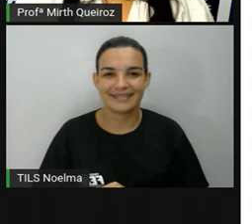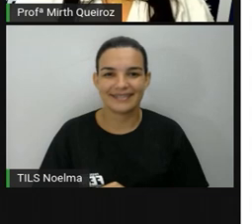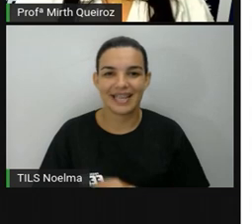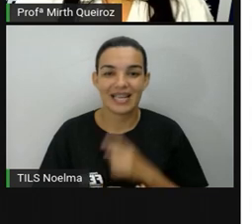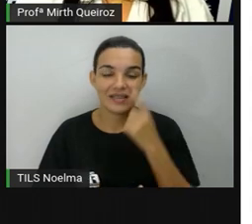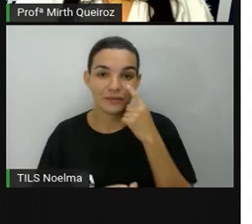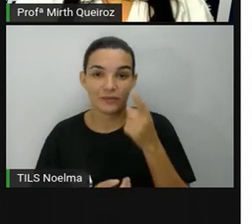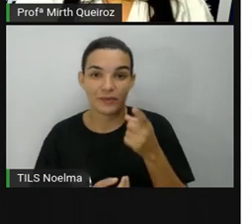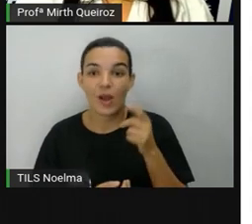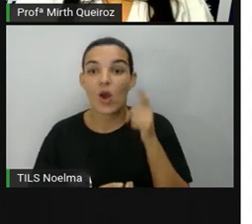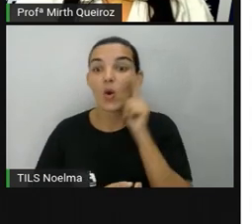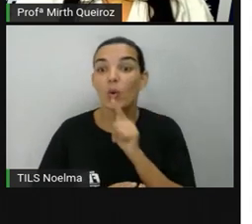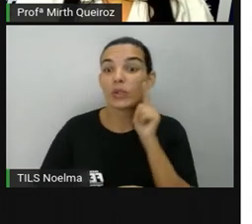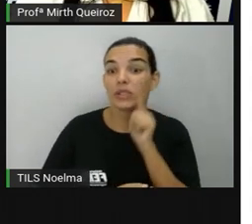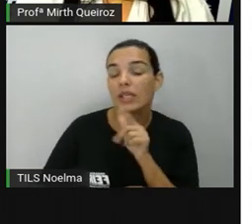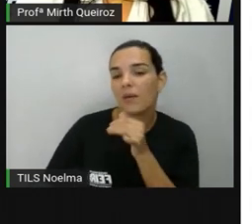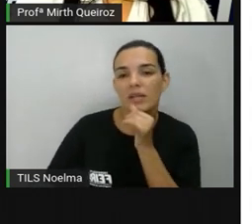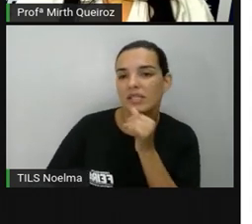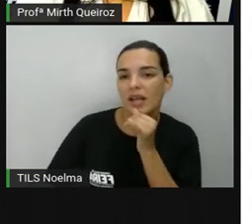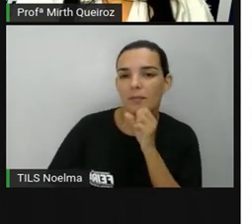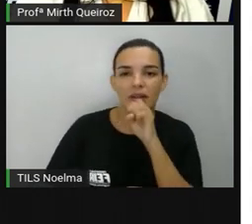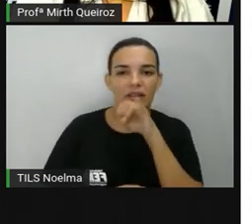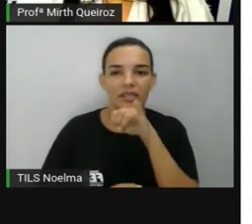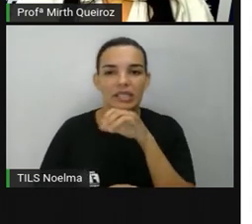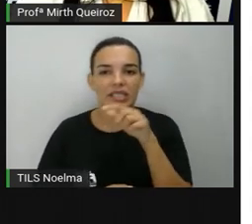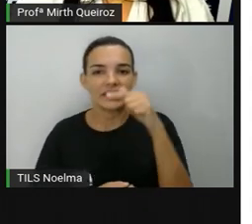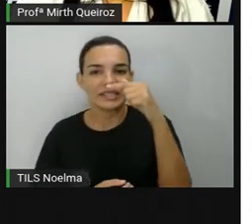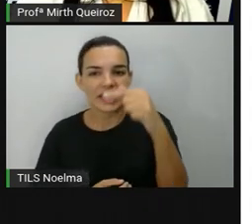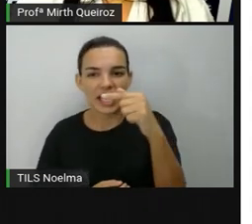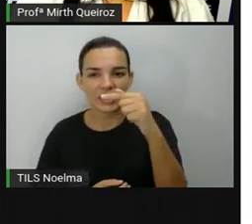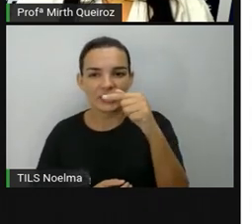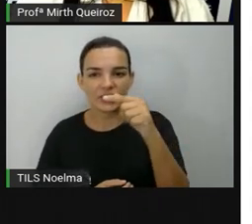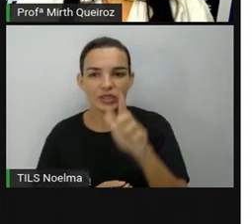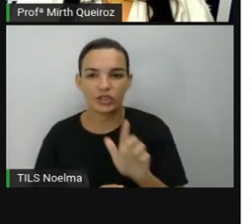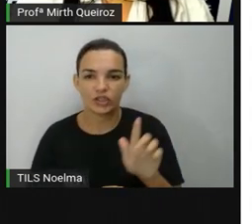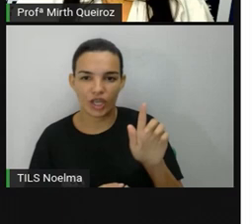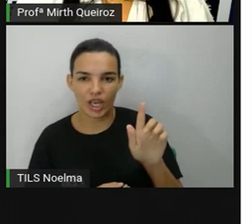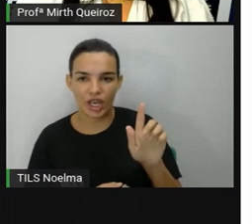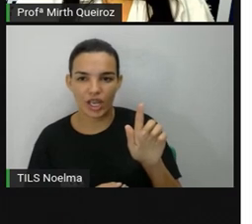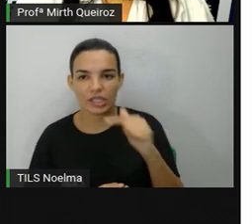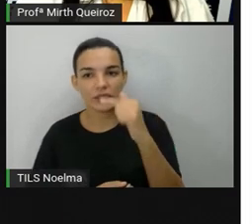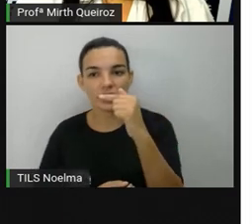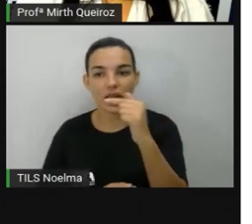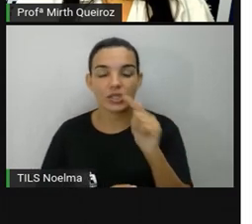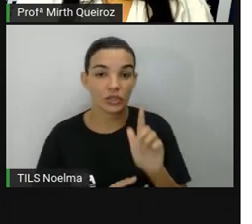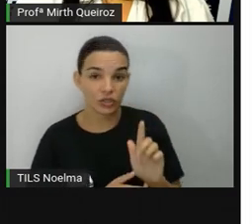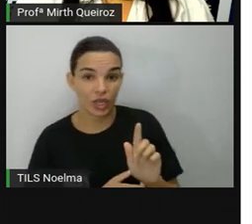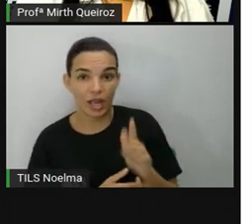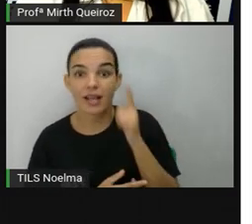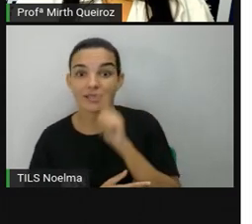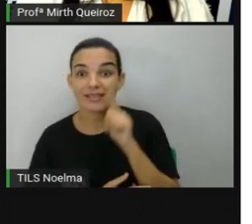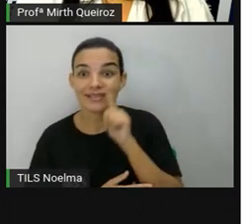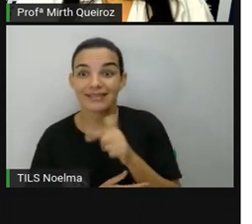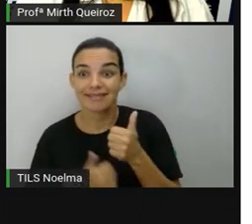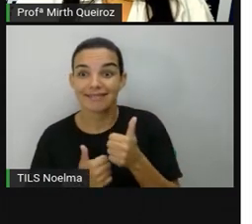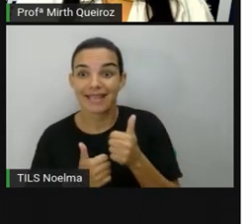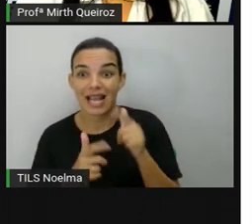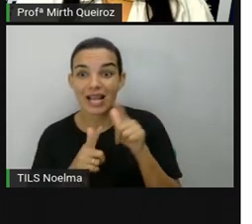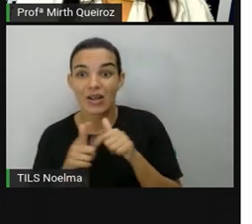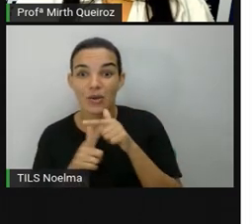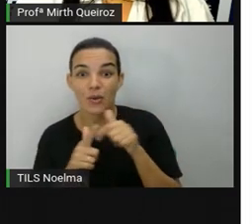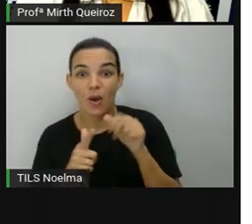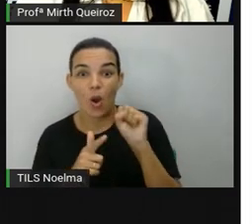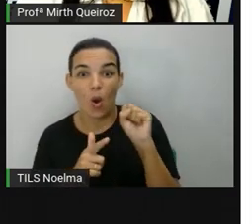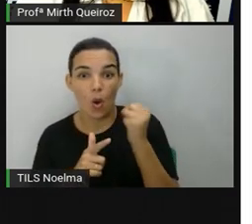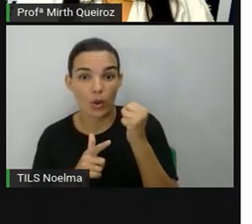Aí vocês falaram, por exemplo, 7G. 7G. Aí acertou aqui o